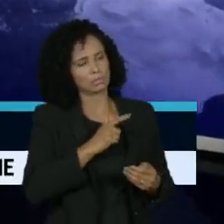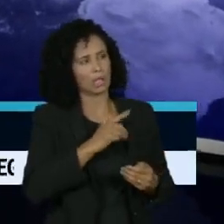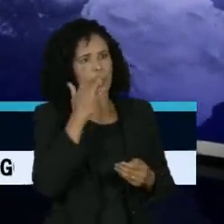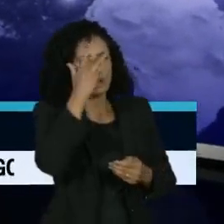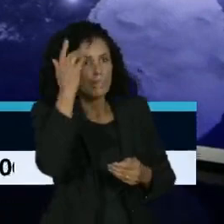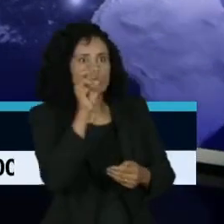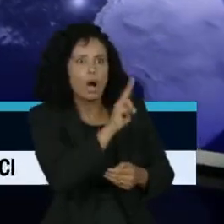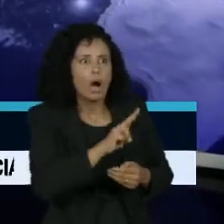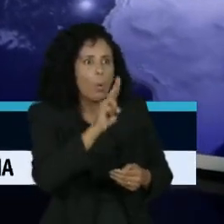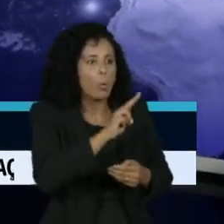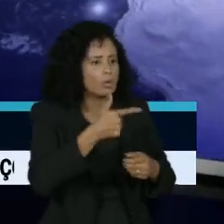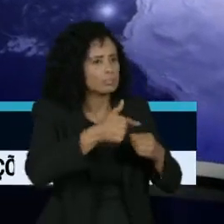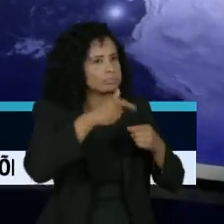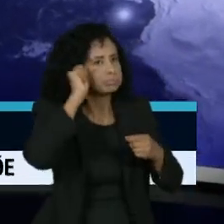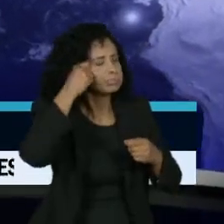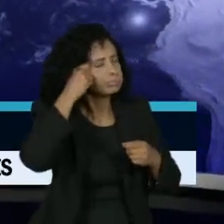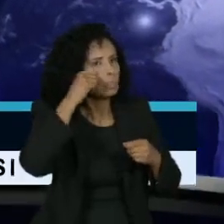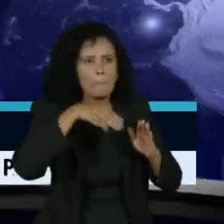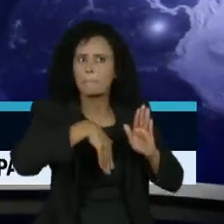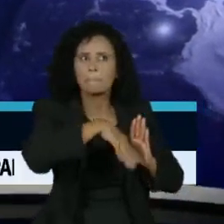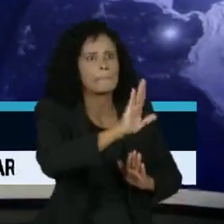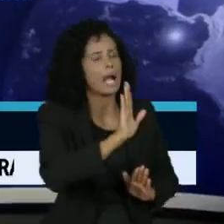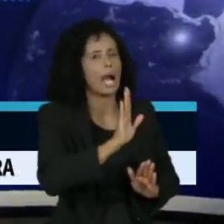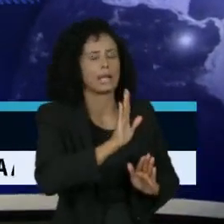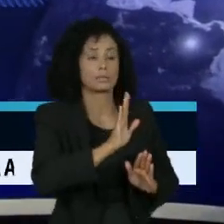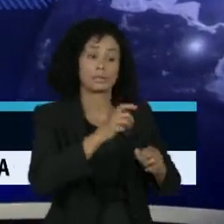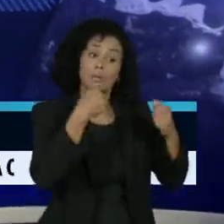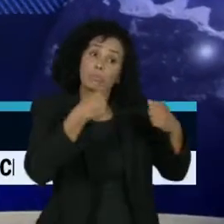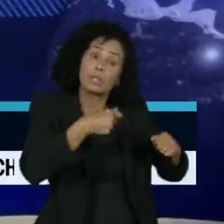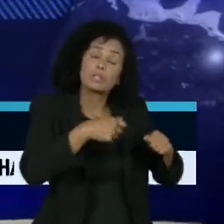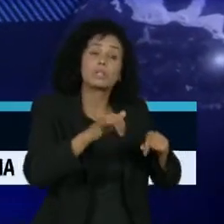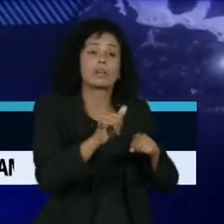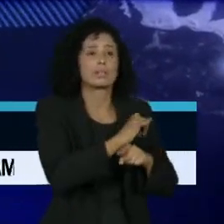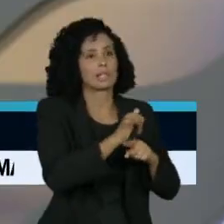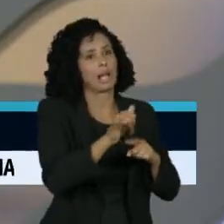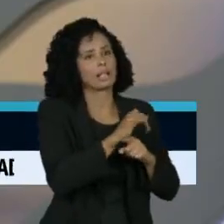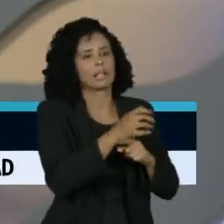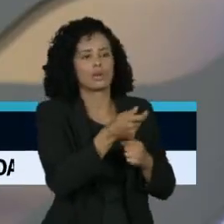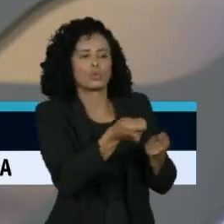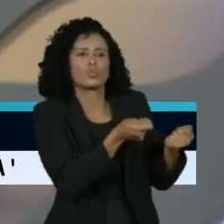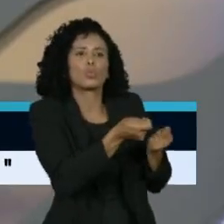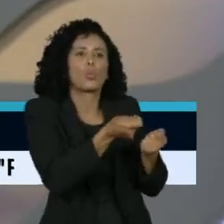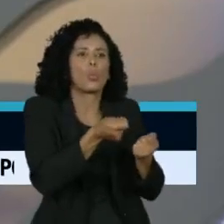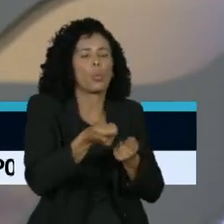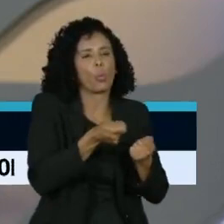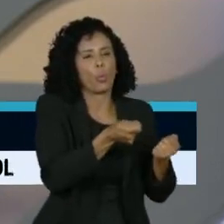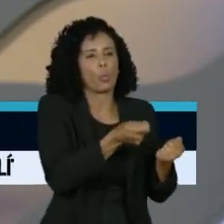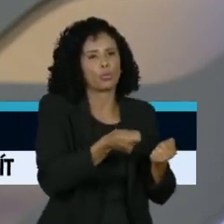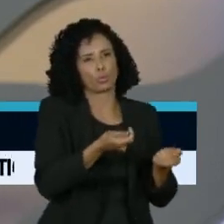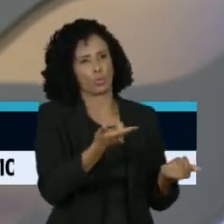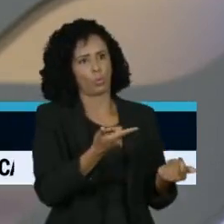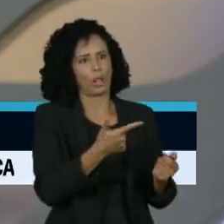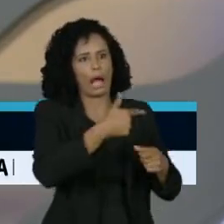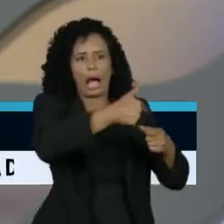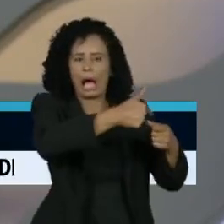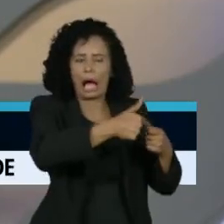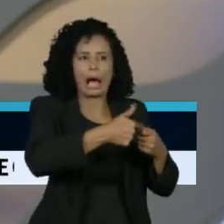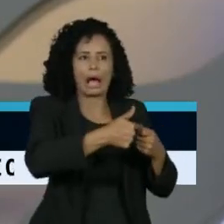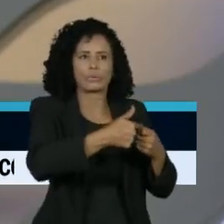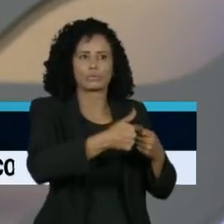disso, as reservas são mais do que suficientes para acompanhar essa evolução. Acho que a agência de energia está aí um pouco